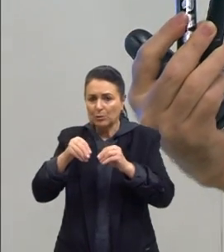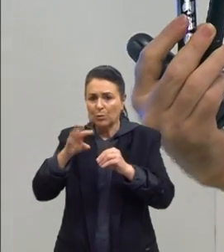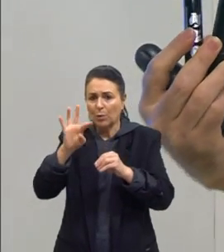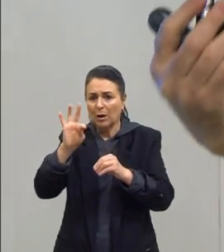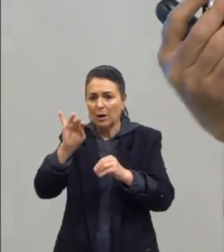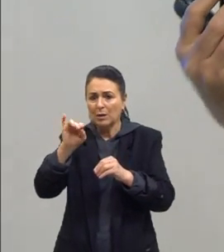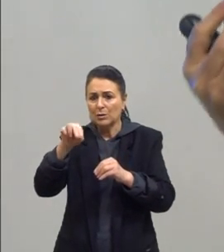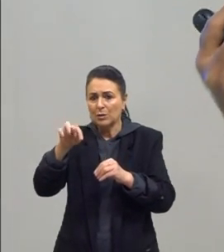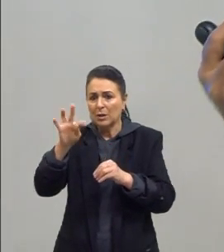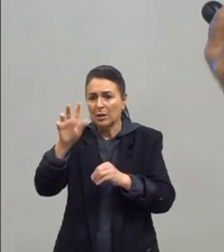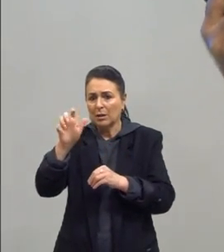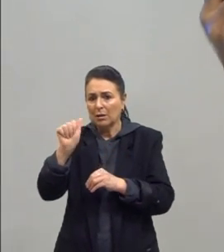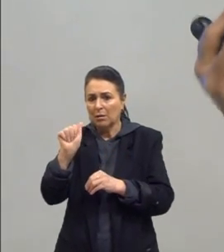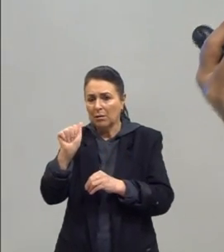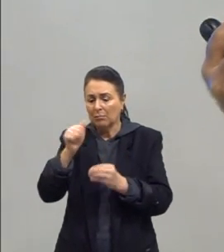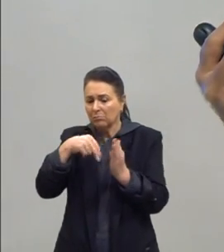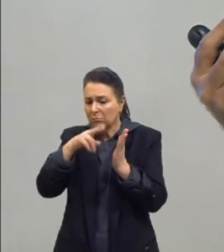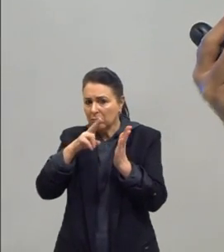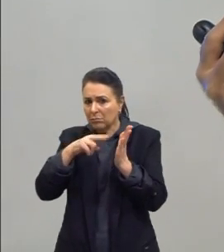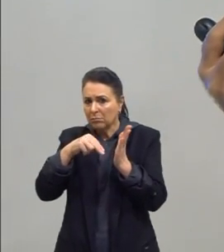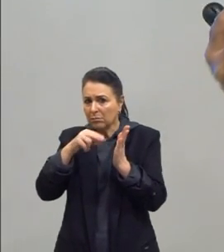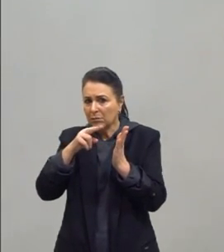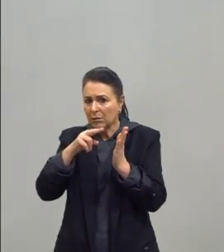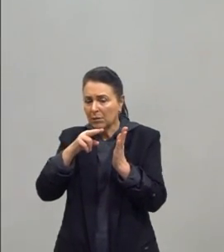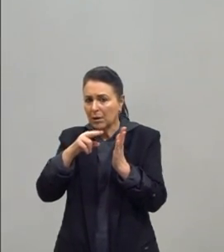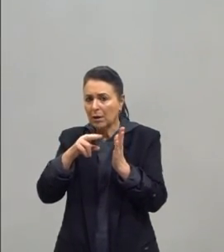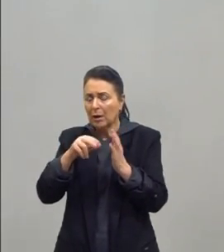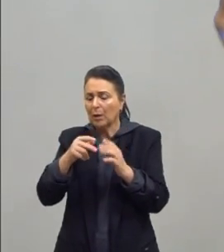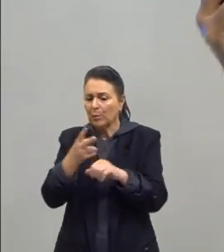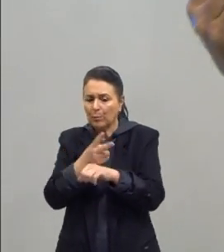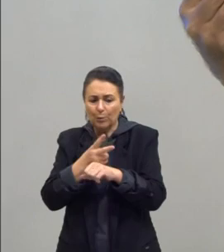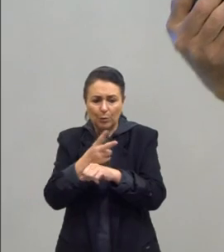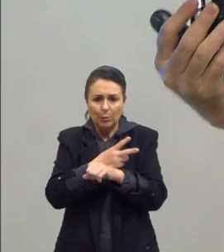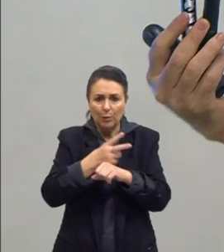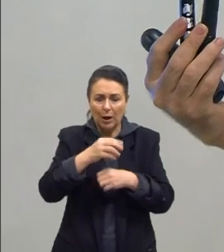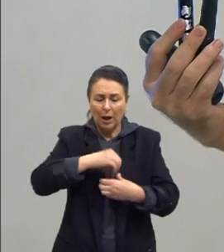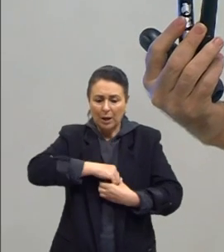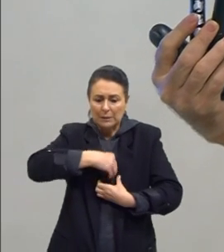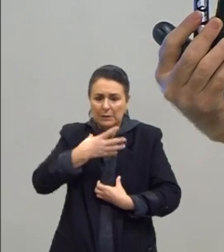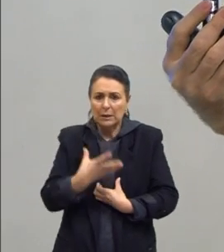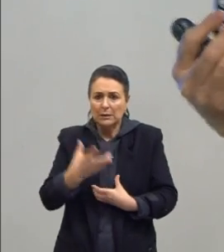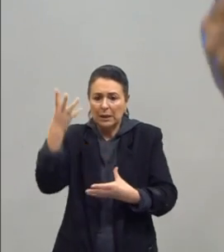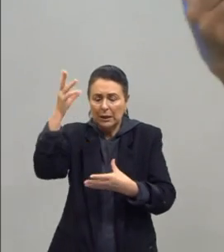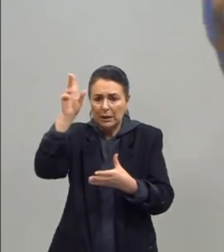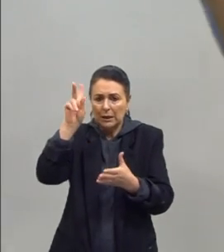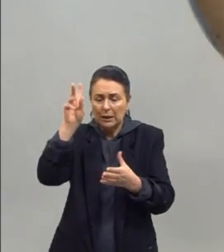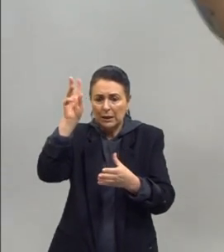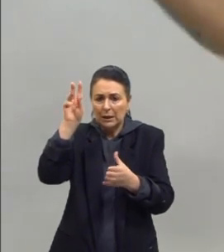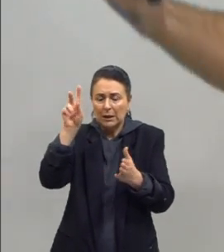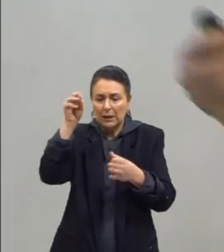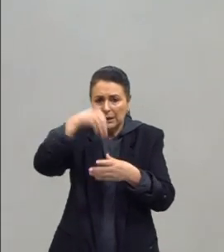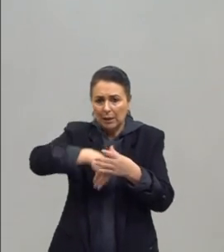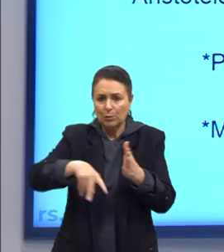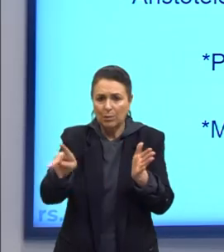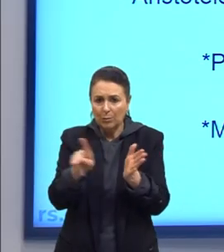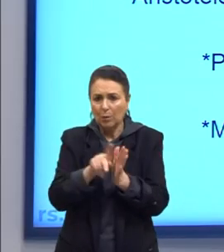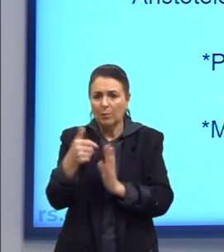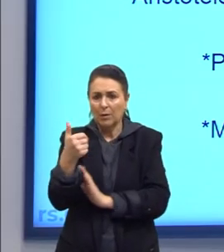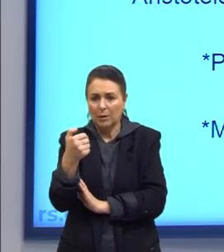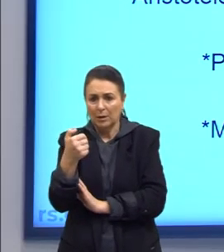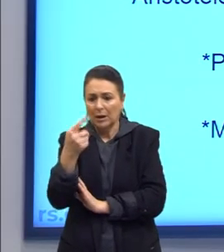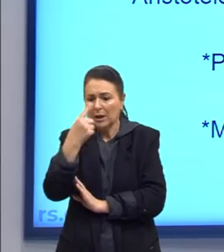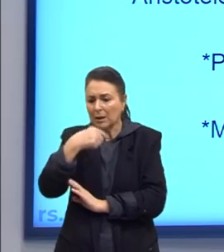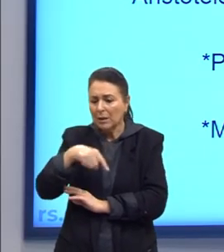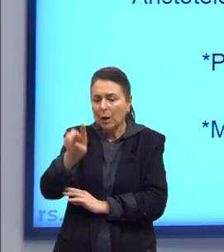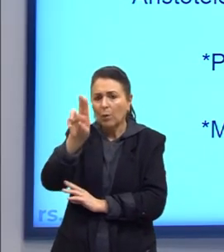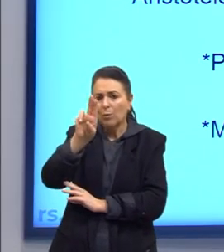essas várias coisas. Buscar a essência dos canetões neles mesmos. E não fazer essa outra passagem para